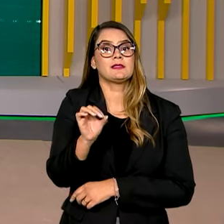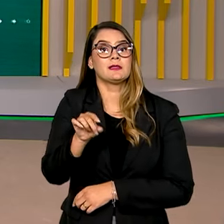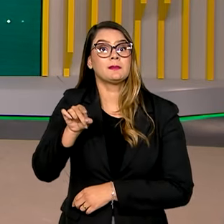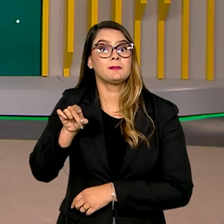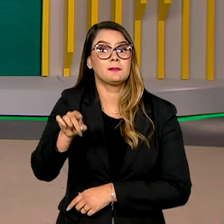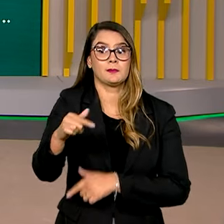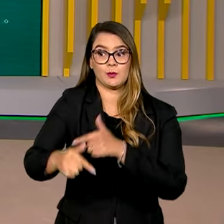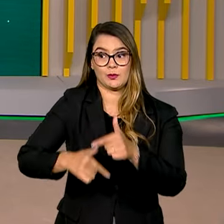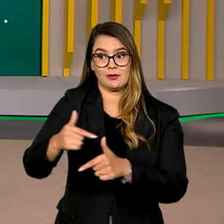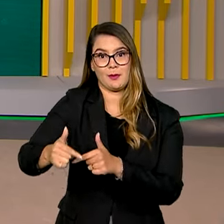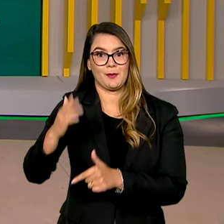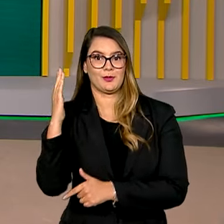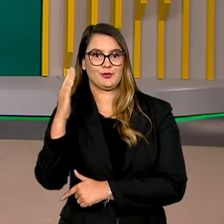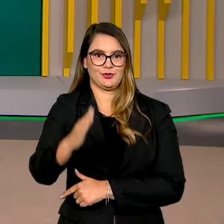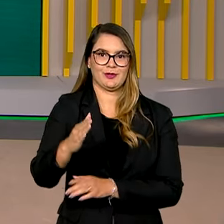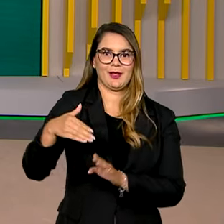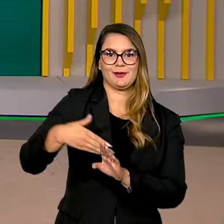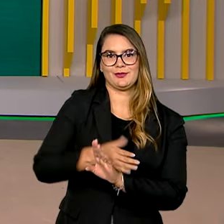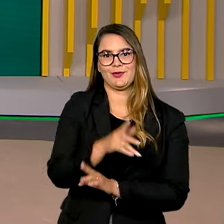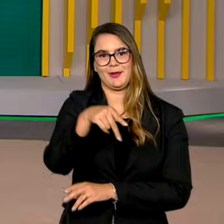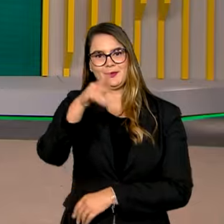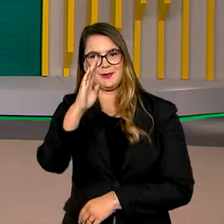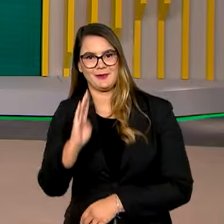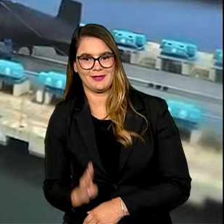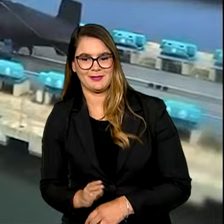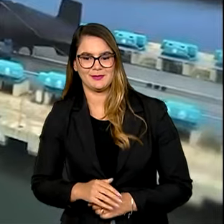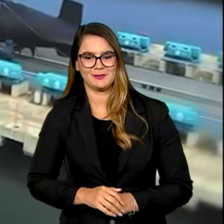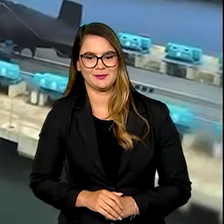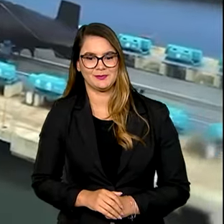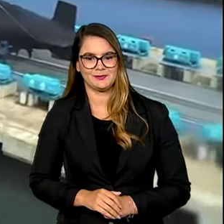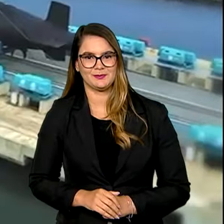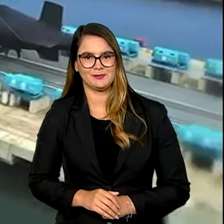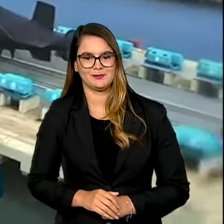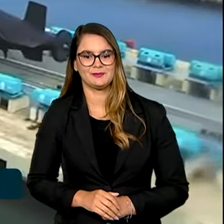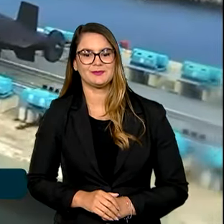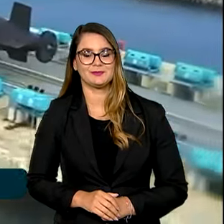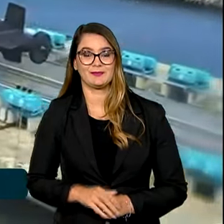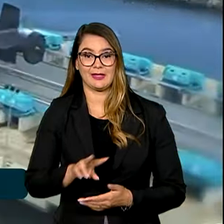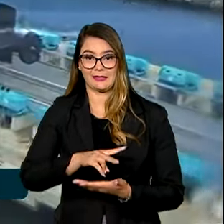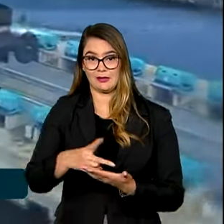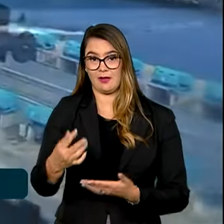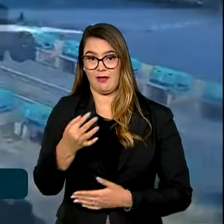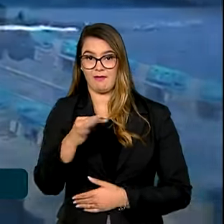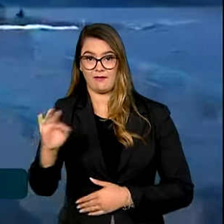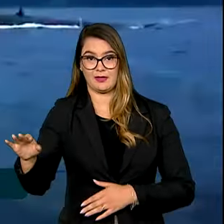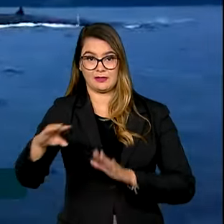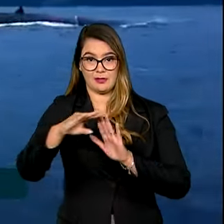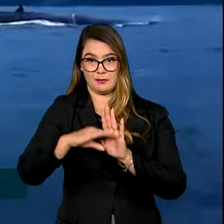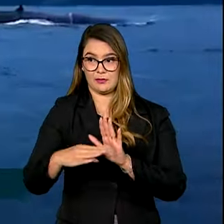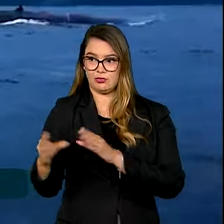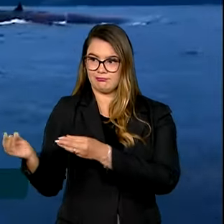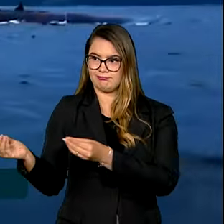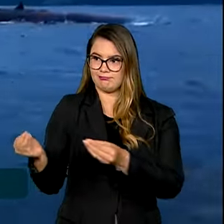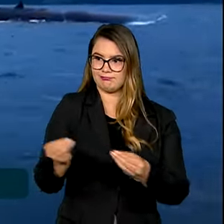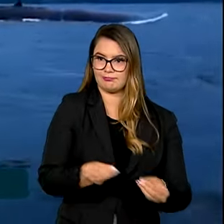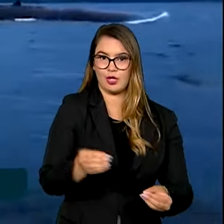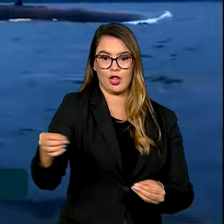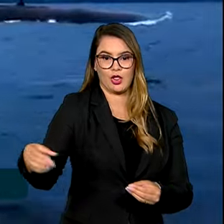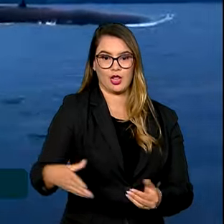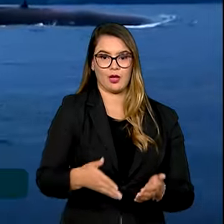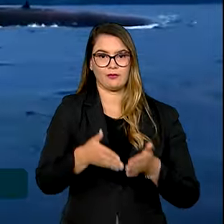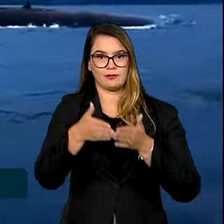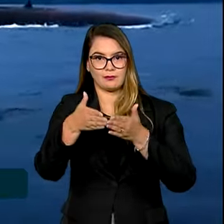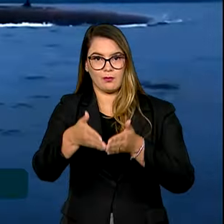empregos diretos e indiretos no Brasil. Produzida na França sobre medida para o Brasil, a nova